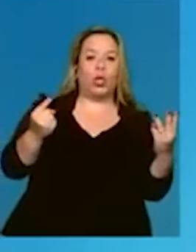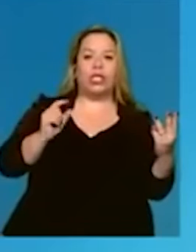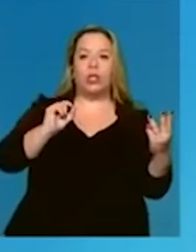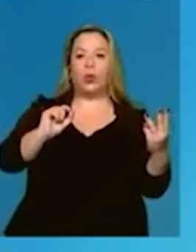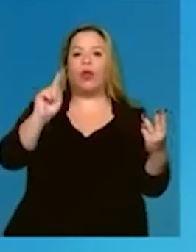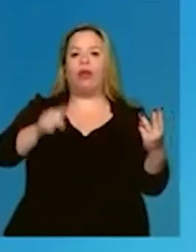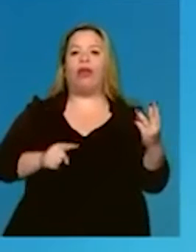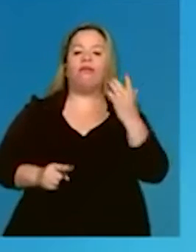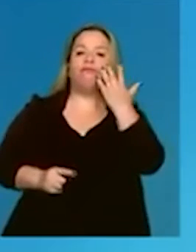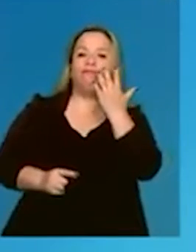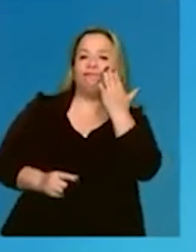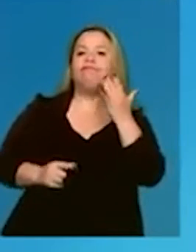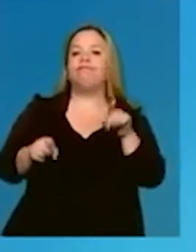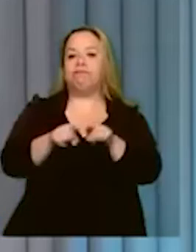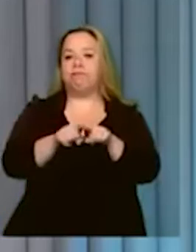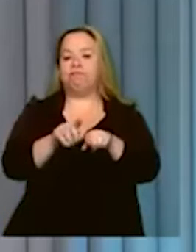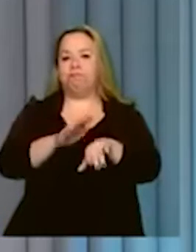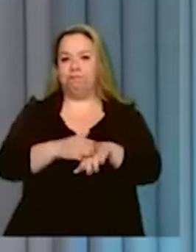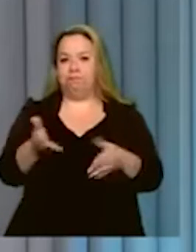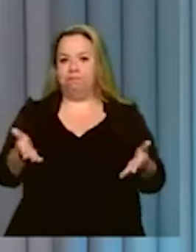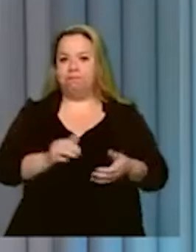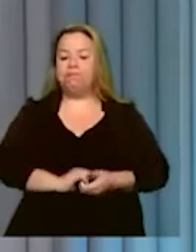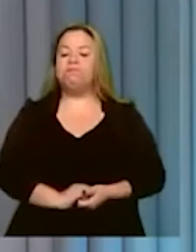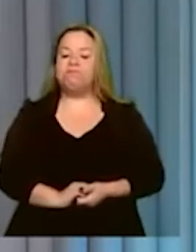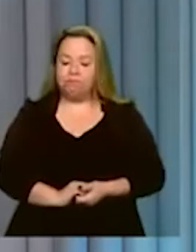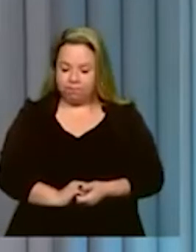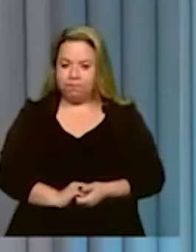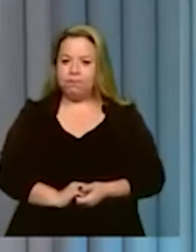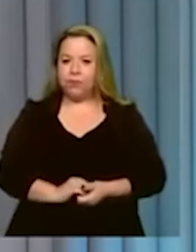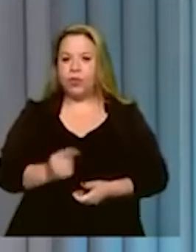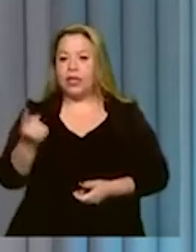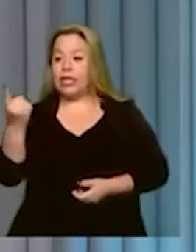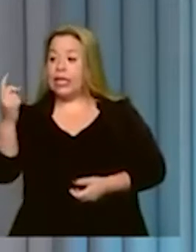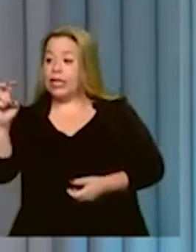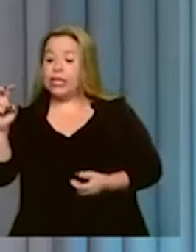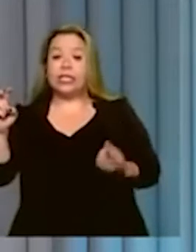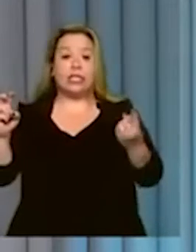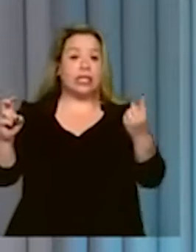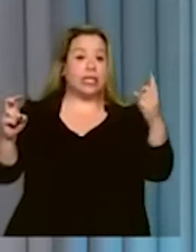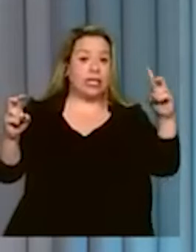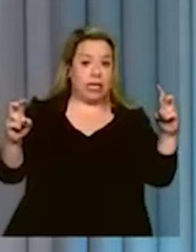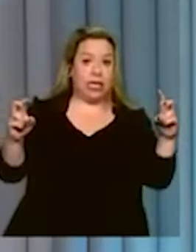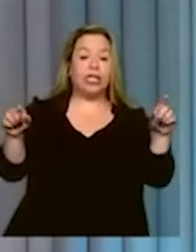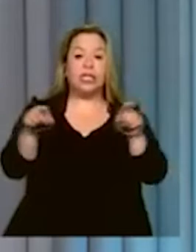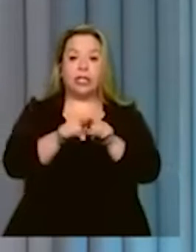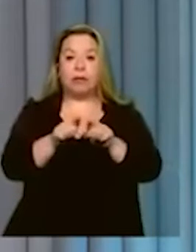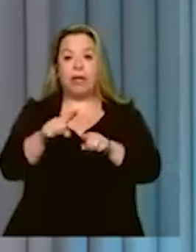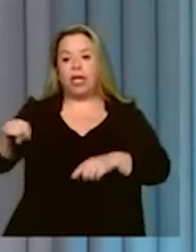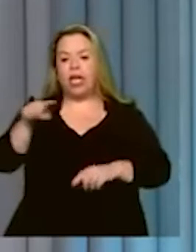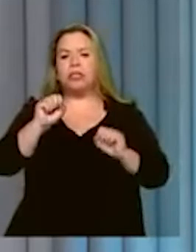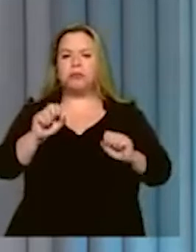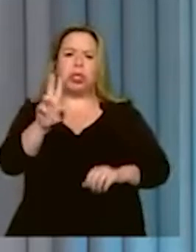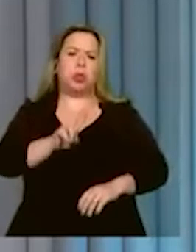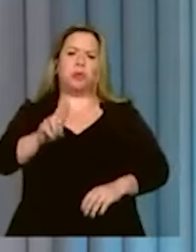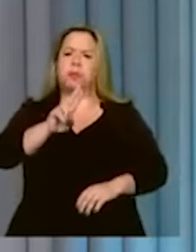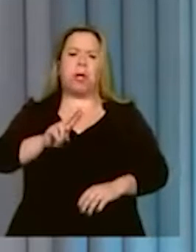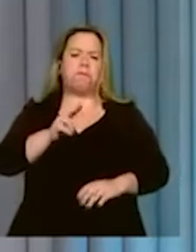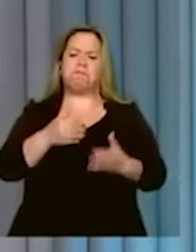candidato Tarcísio de Freitas. Ambos terão 15 minutos, que podem usar como bem quiserem.